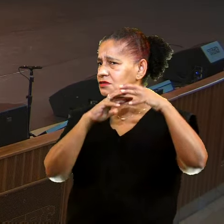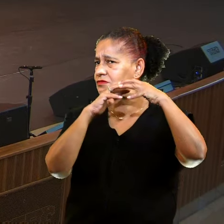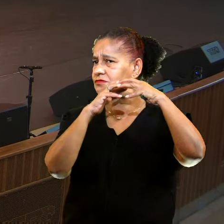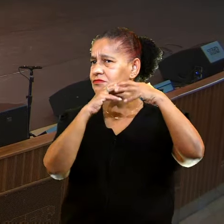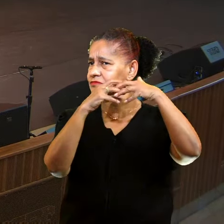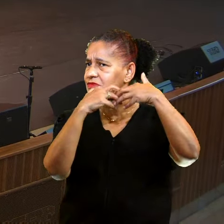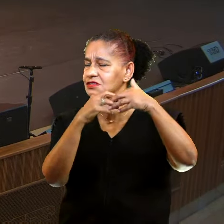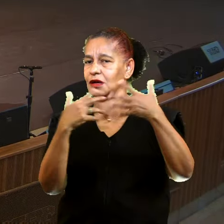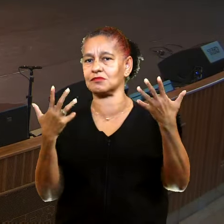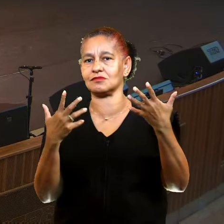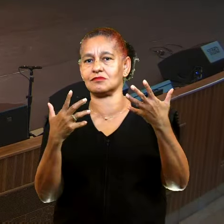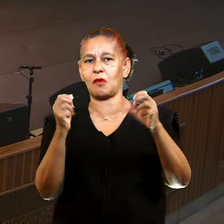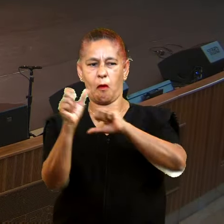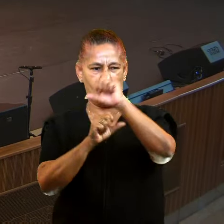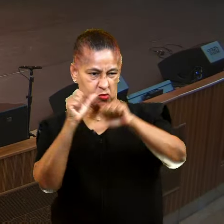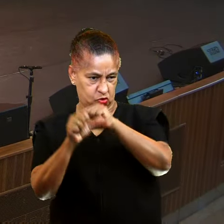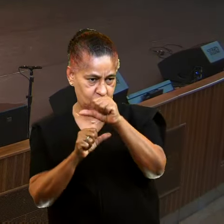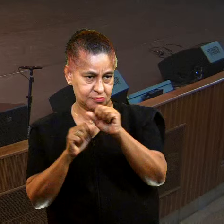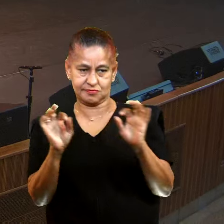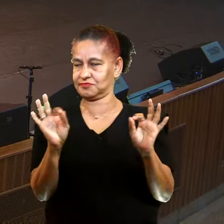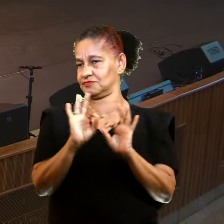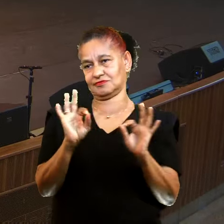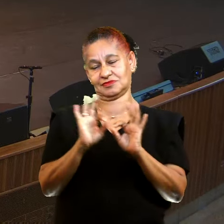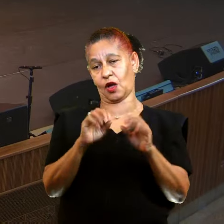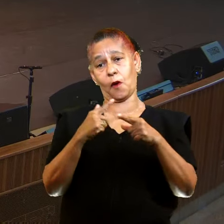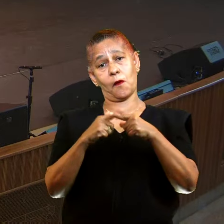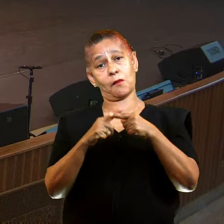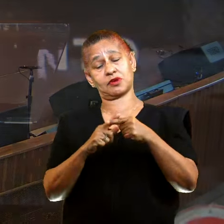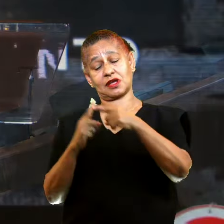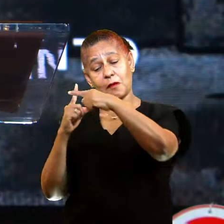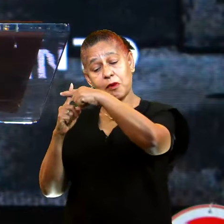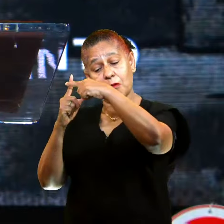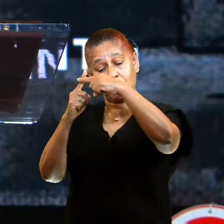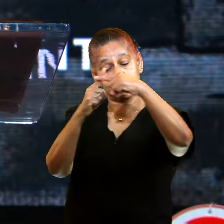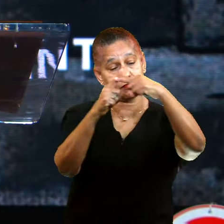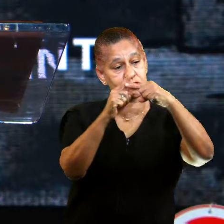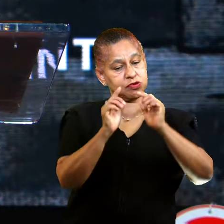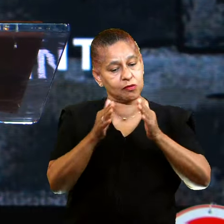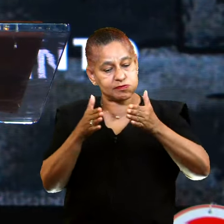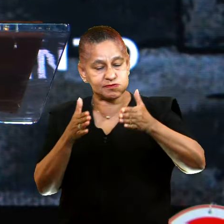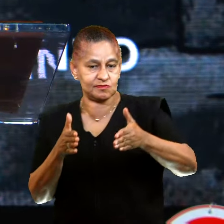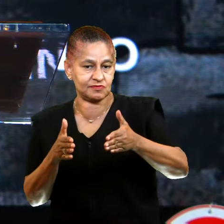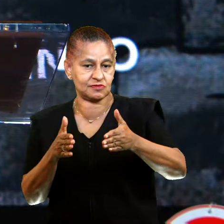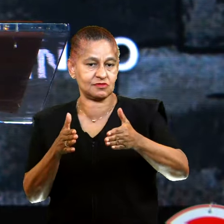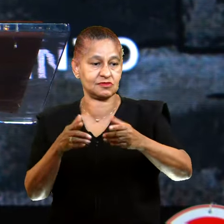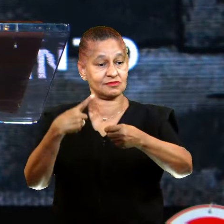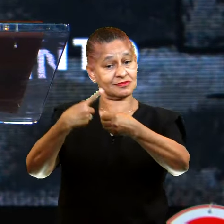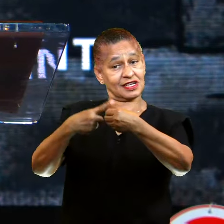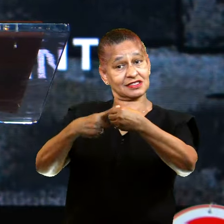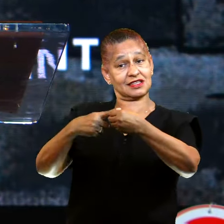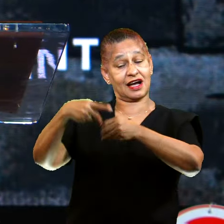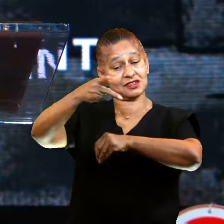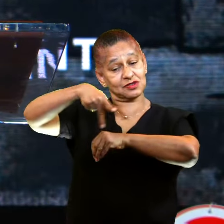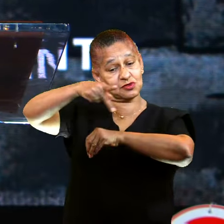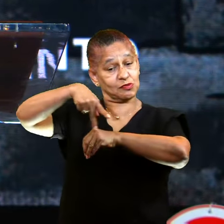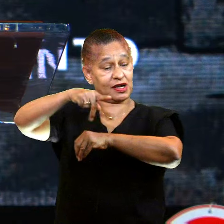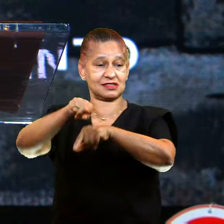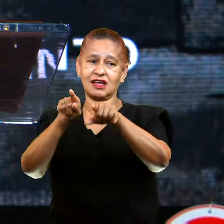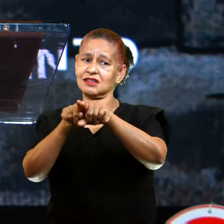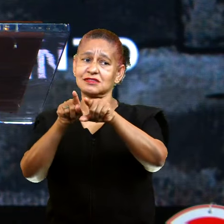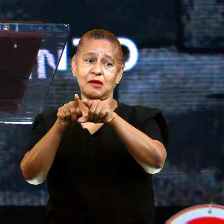Os sepulcros da nossa cidade, do nosso país, Continua sendo lugares de